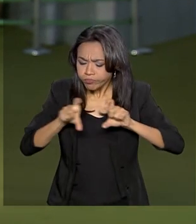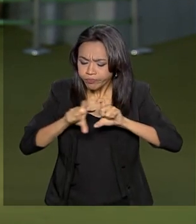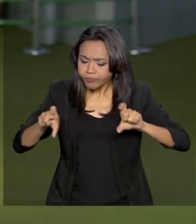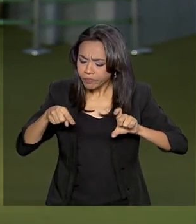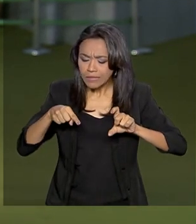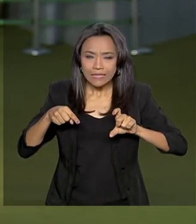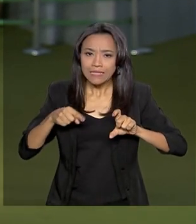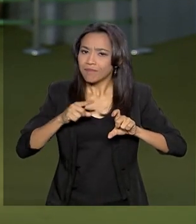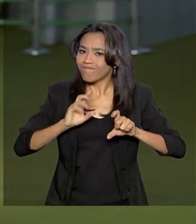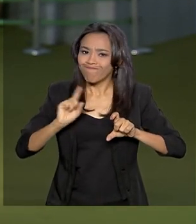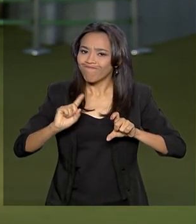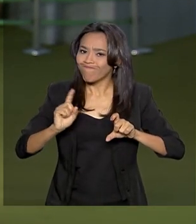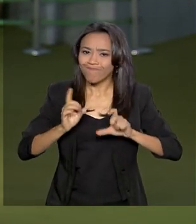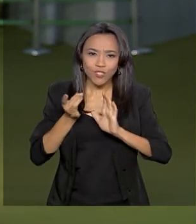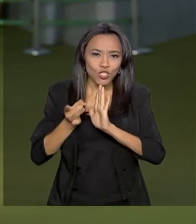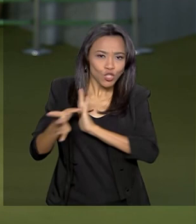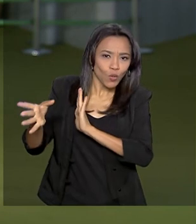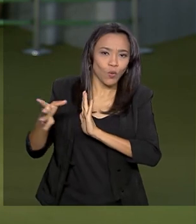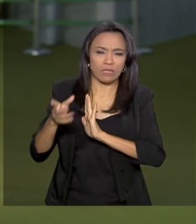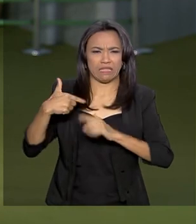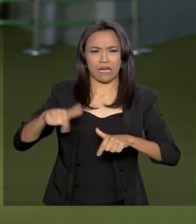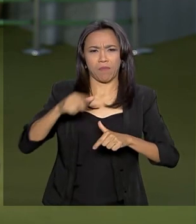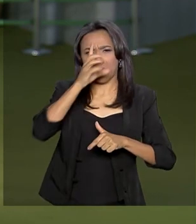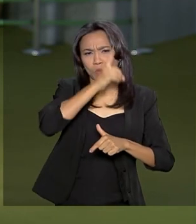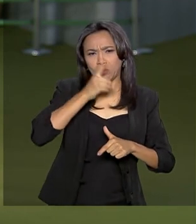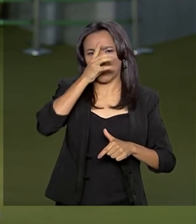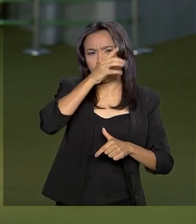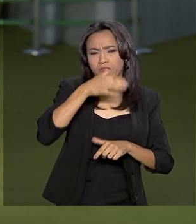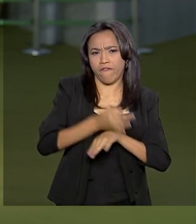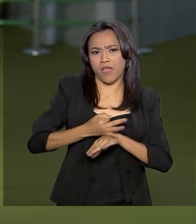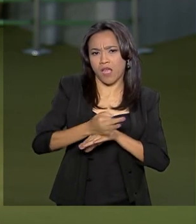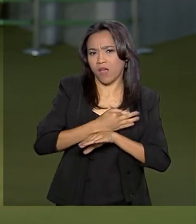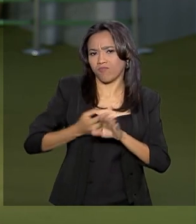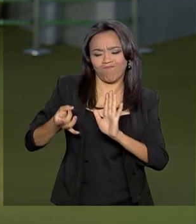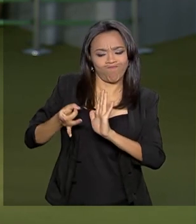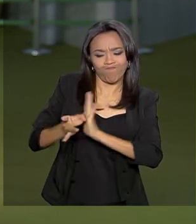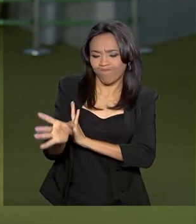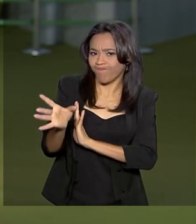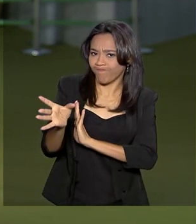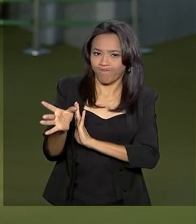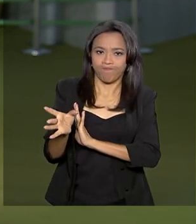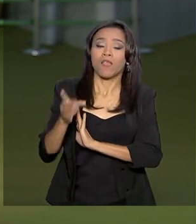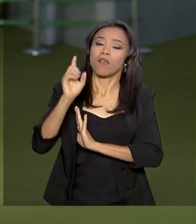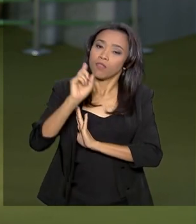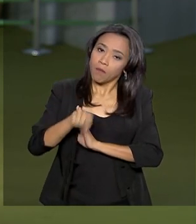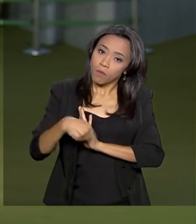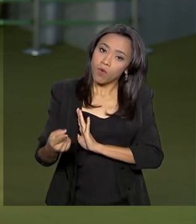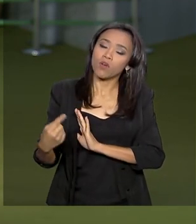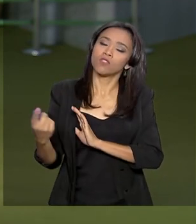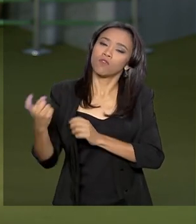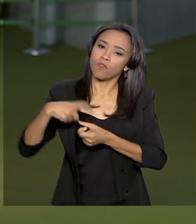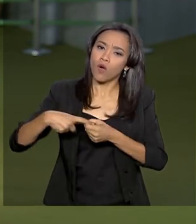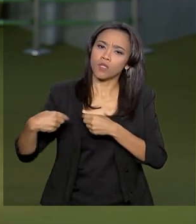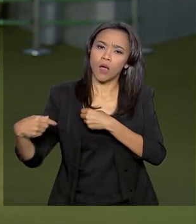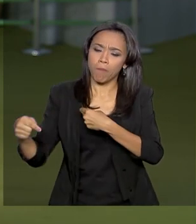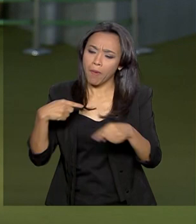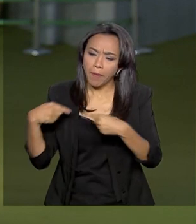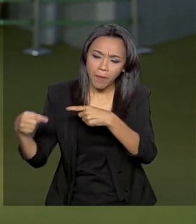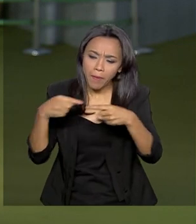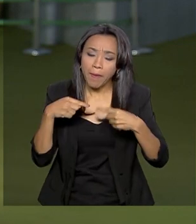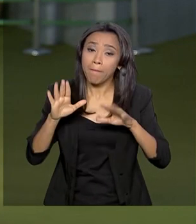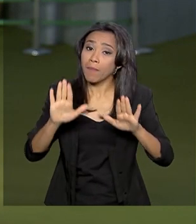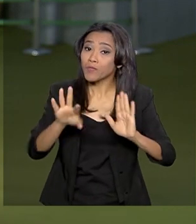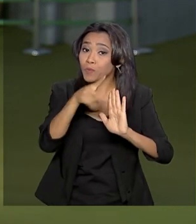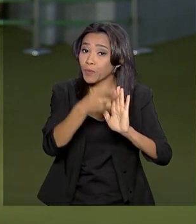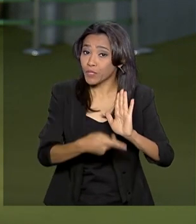aos domingos e também feriados. Ficou acordado que esse assunto será tratado no segundo momento por meio de um projeto de lei. E aí de forma geral